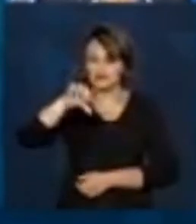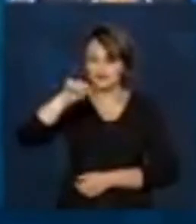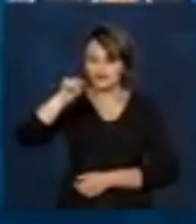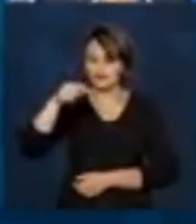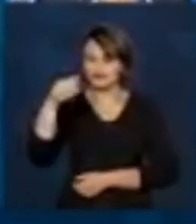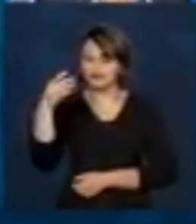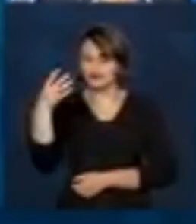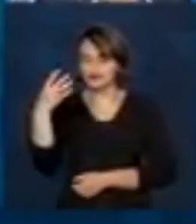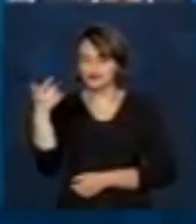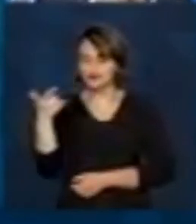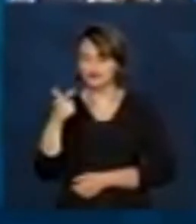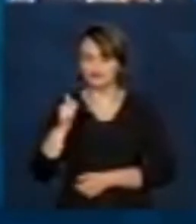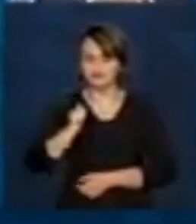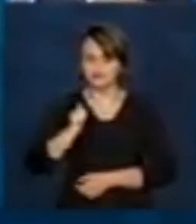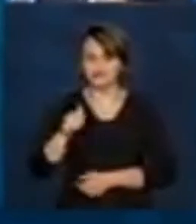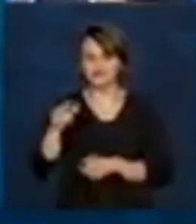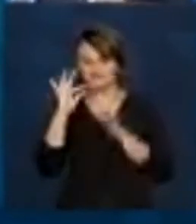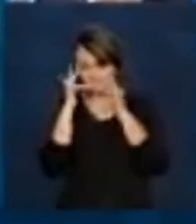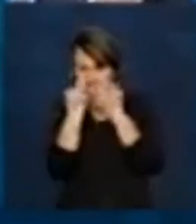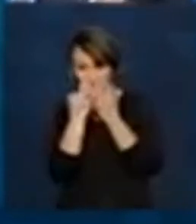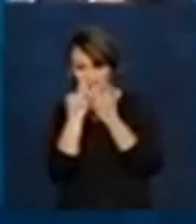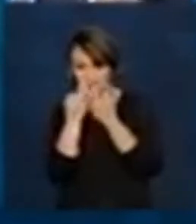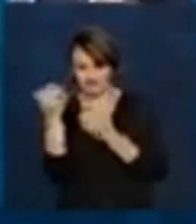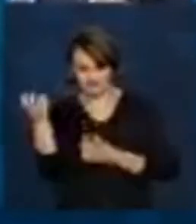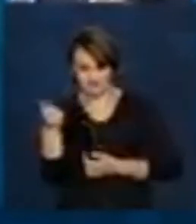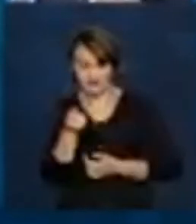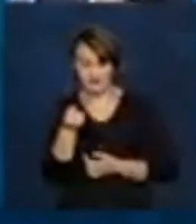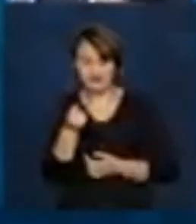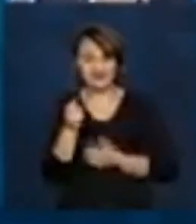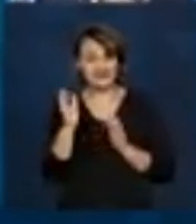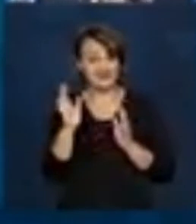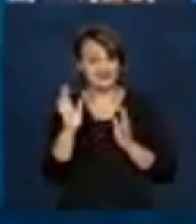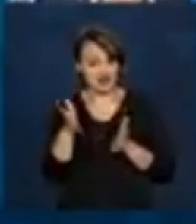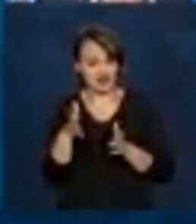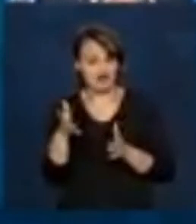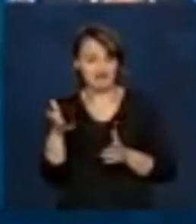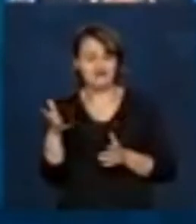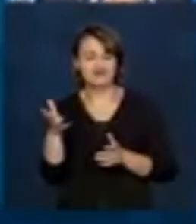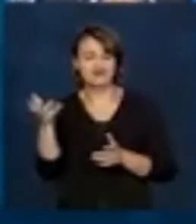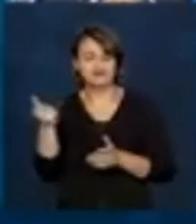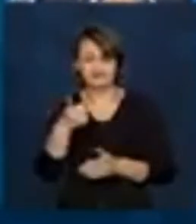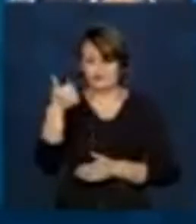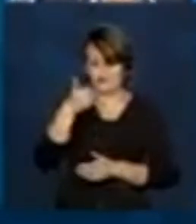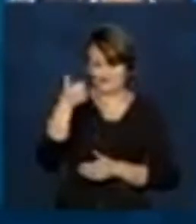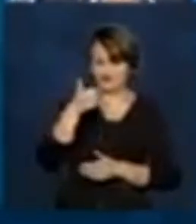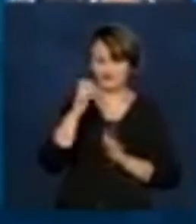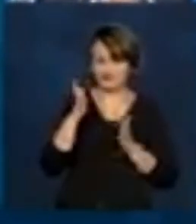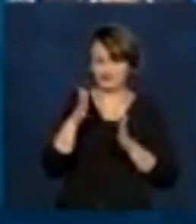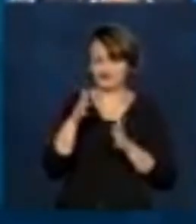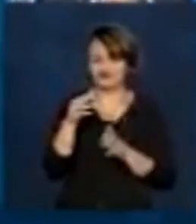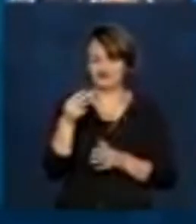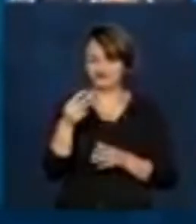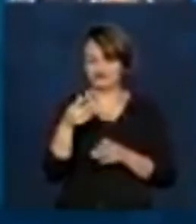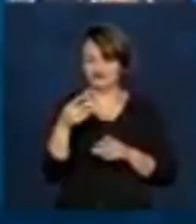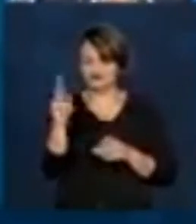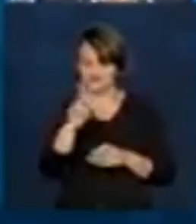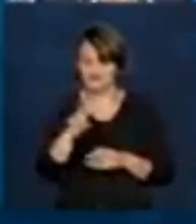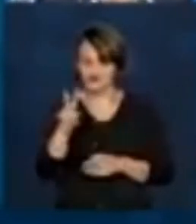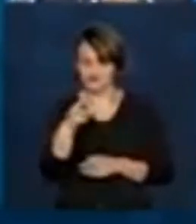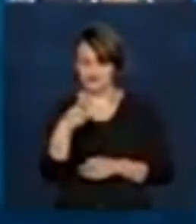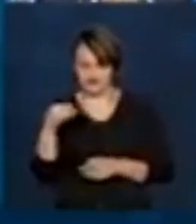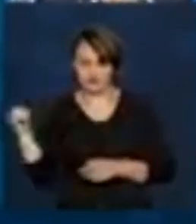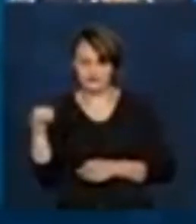do Bolsa Família, que inclusive já estão recebendo essa primeira parcela do auxílio extensão,